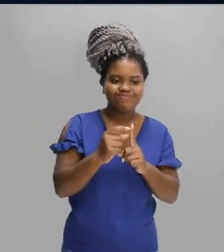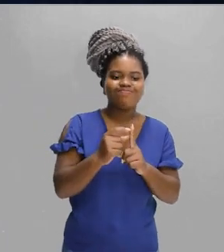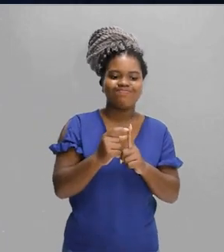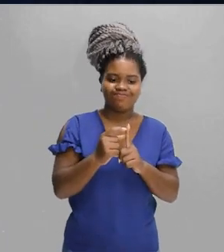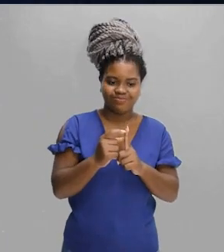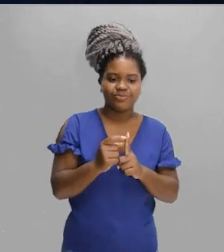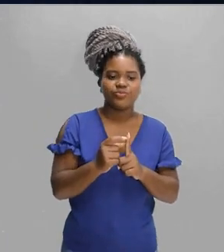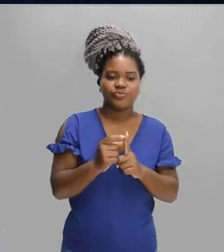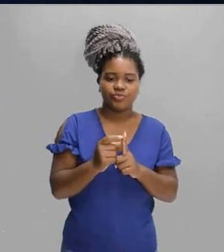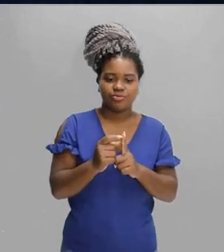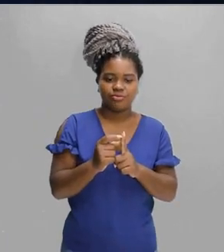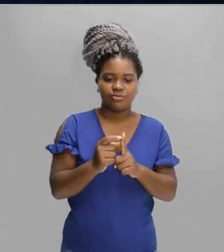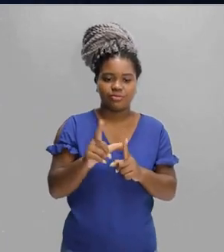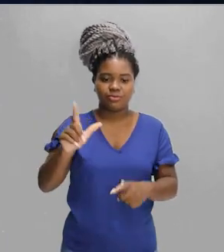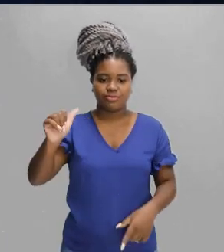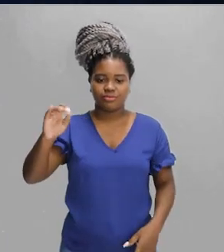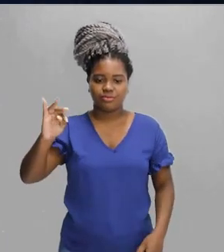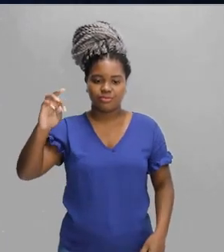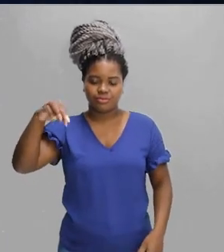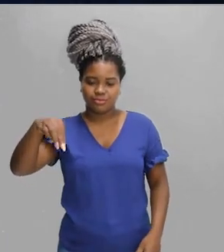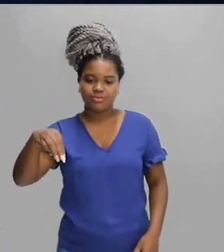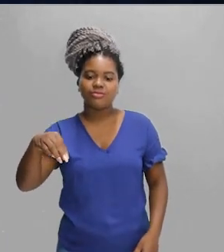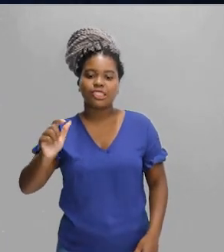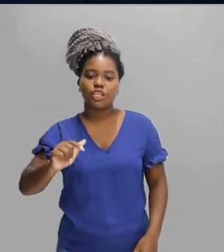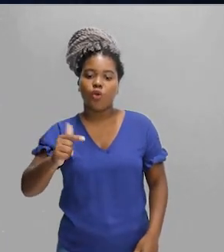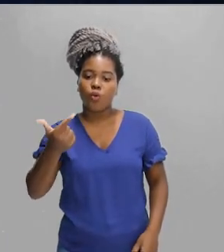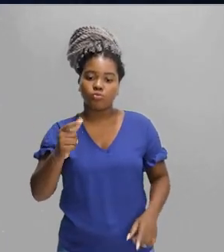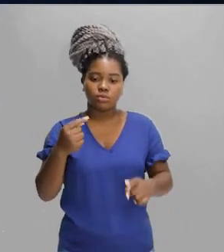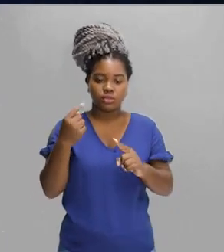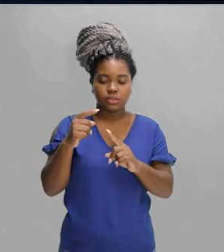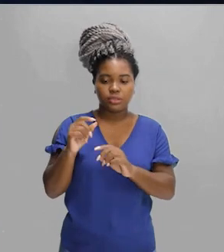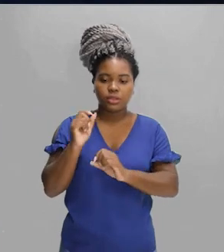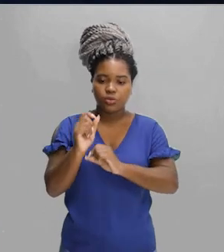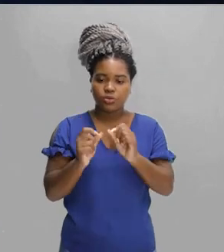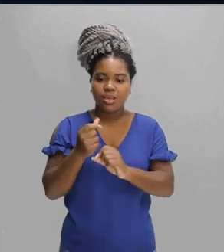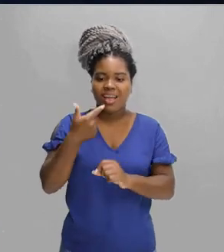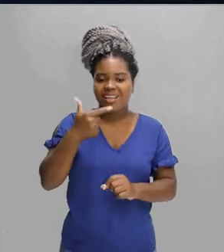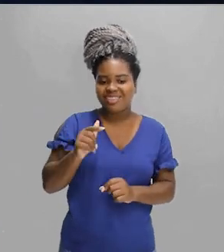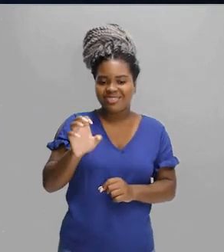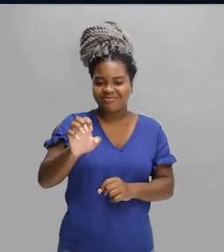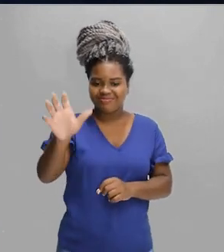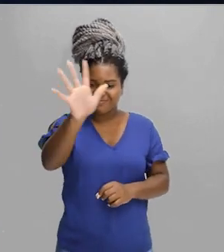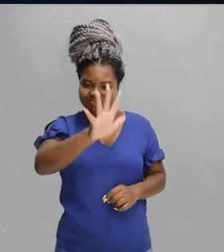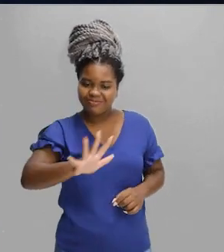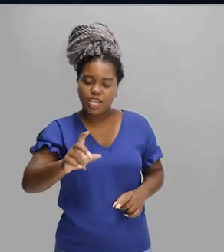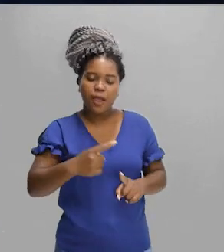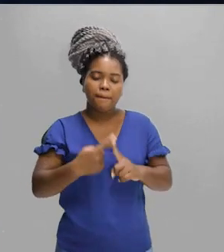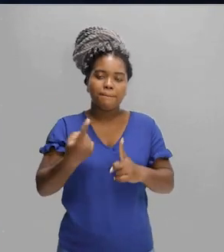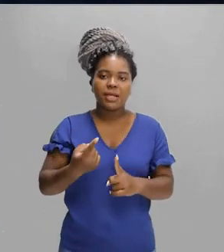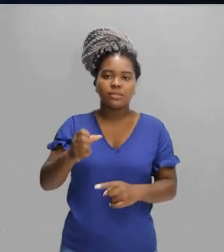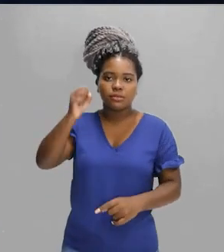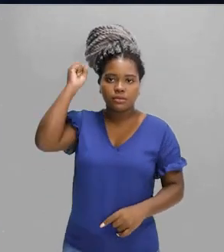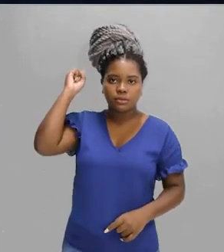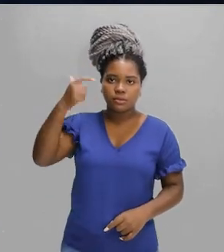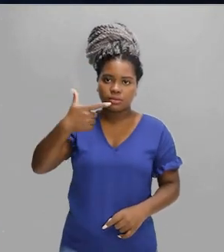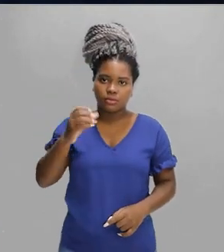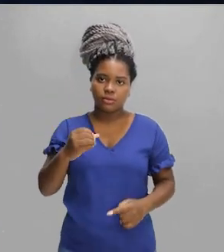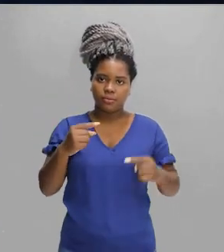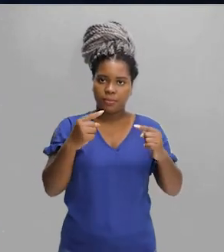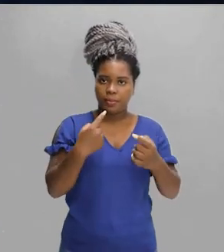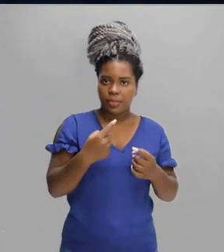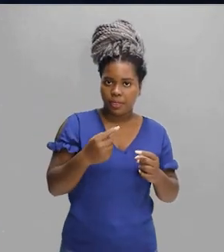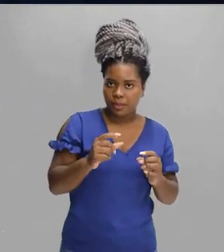do grego. Ou de outras línguas europeias, como o alemão ou francês. Mas, a partir do século XX, palavras combinadas